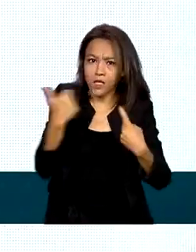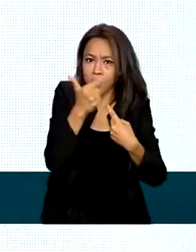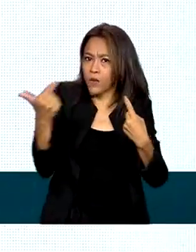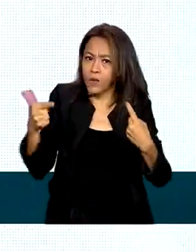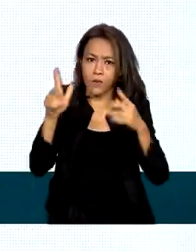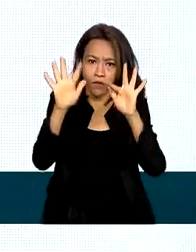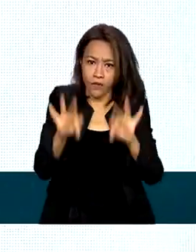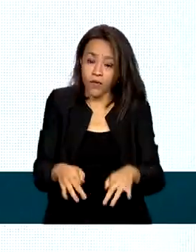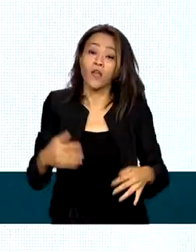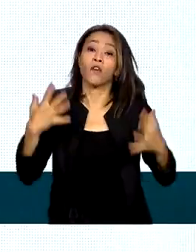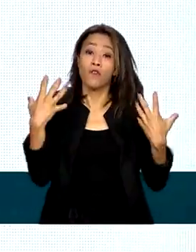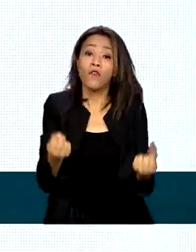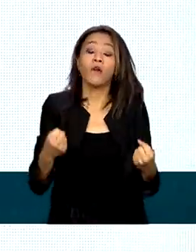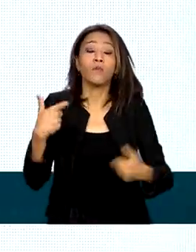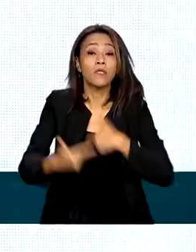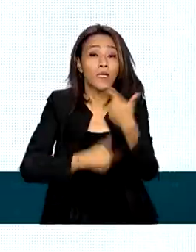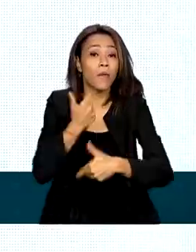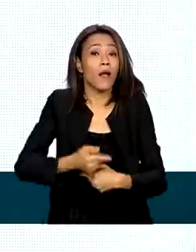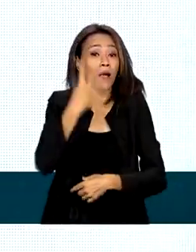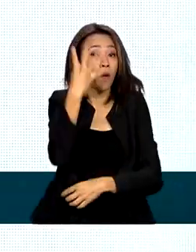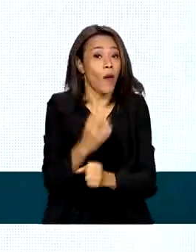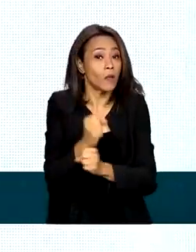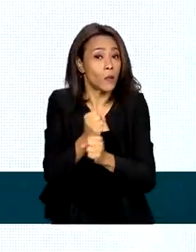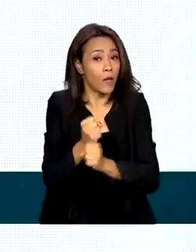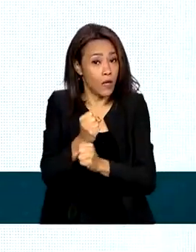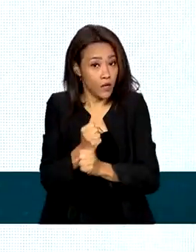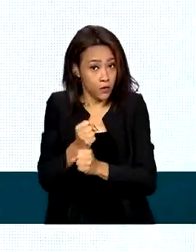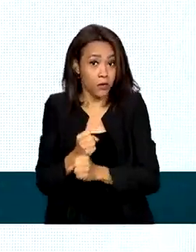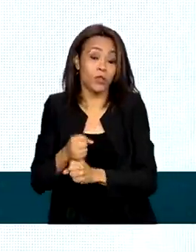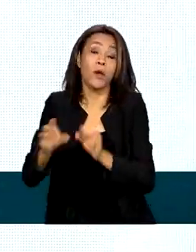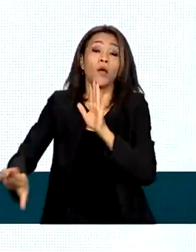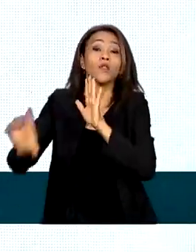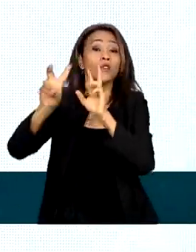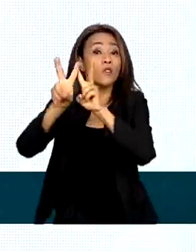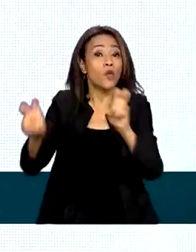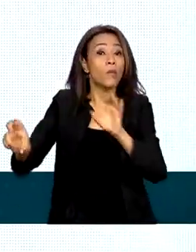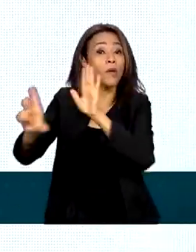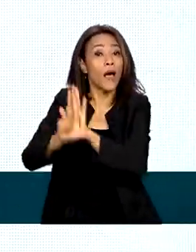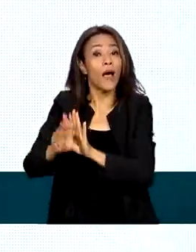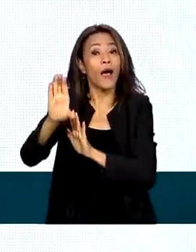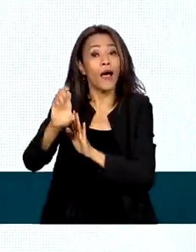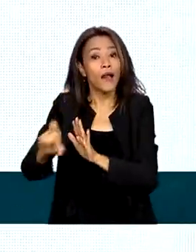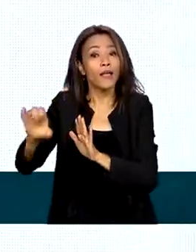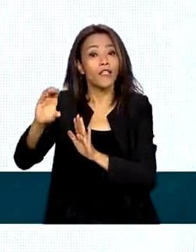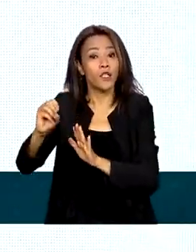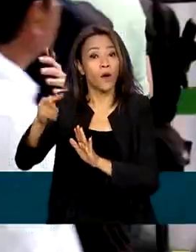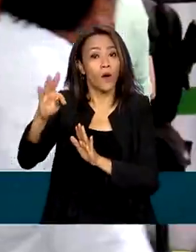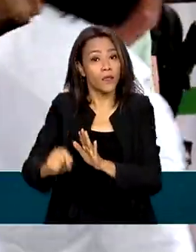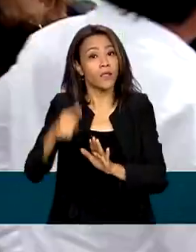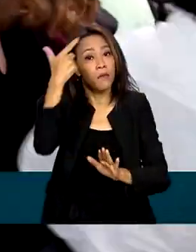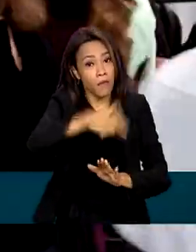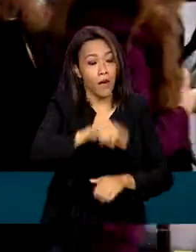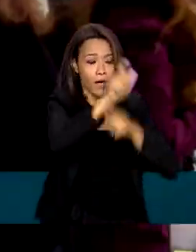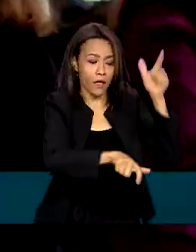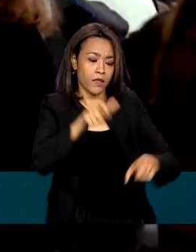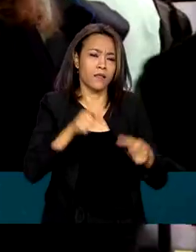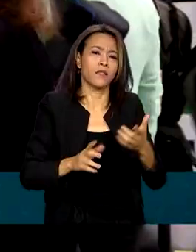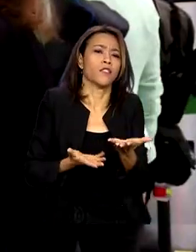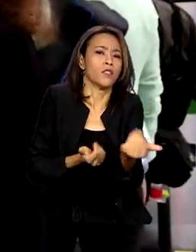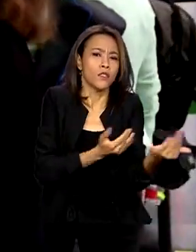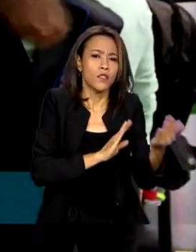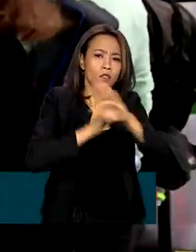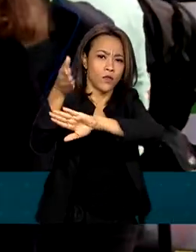anos para fortalecer a lei de cotas e ampliar a presença de jovens negros e pobres na universidade pública. Nesta mesma